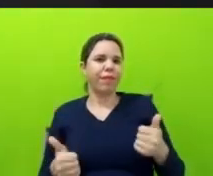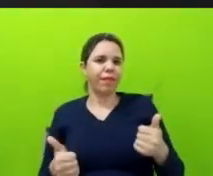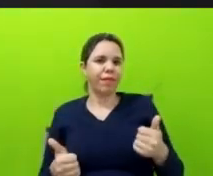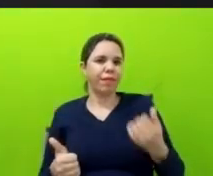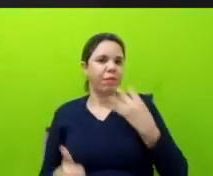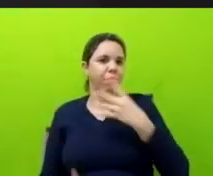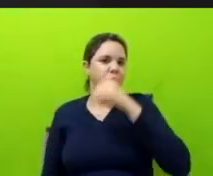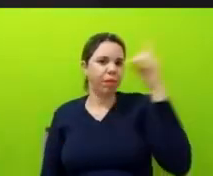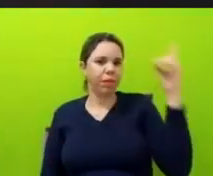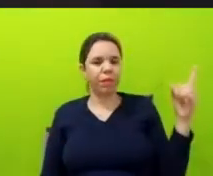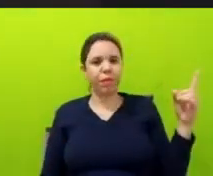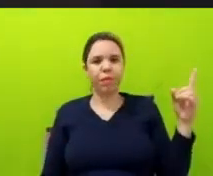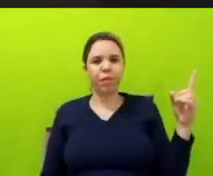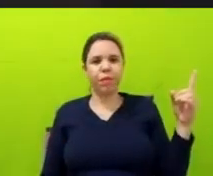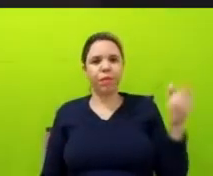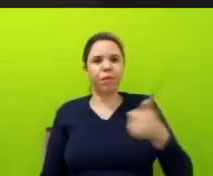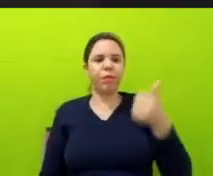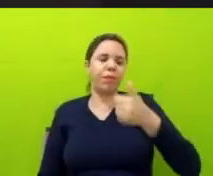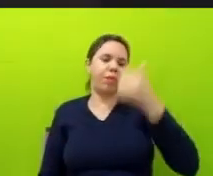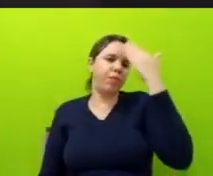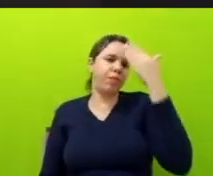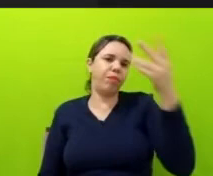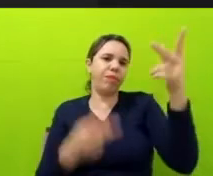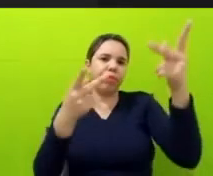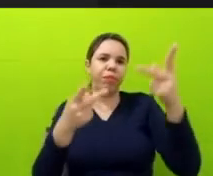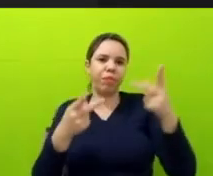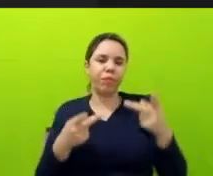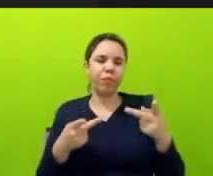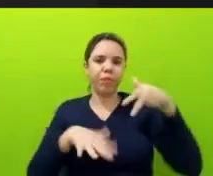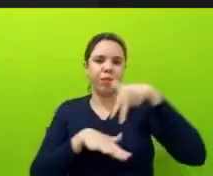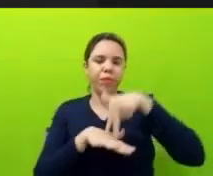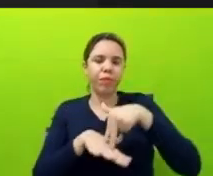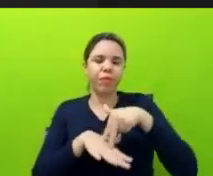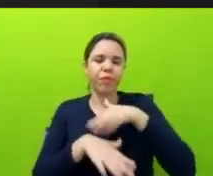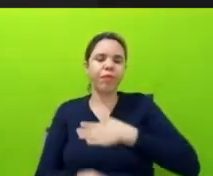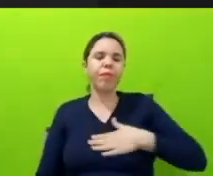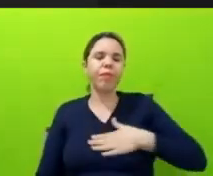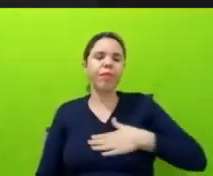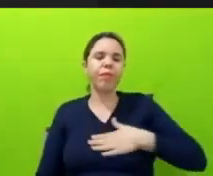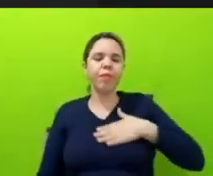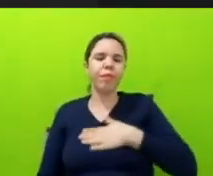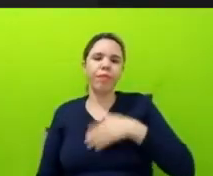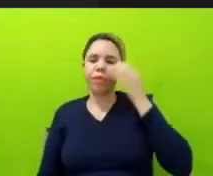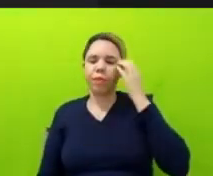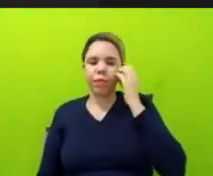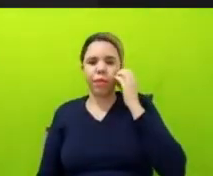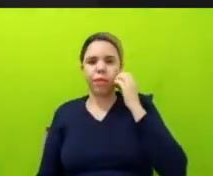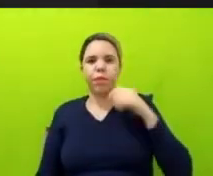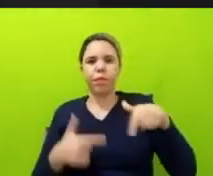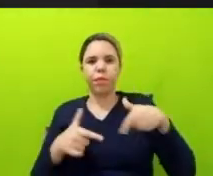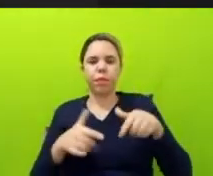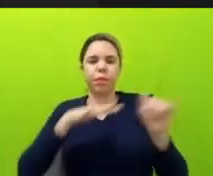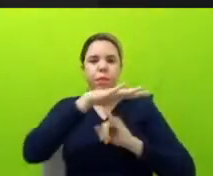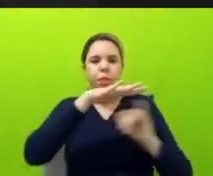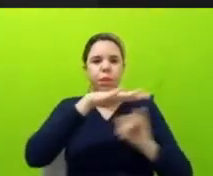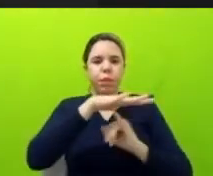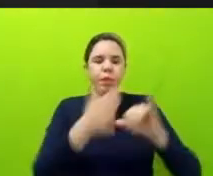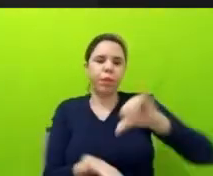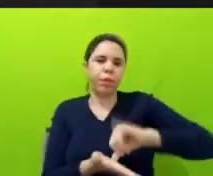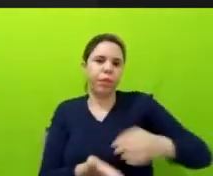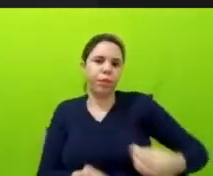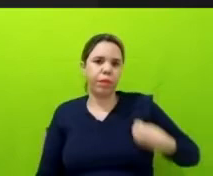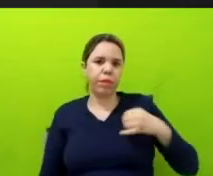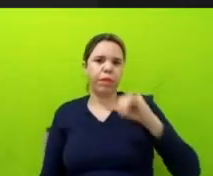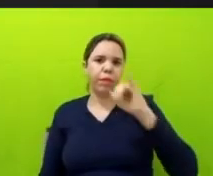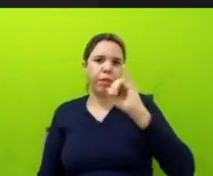Primeiro, agradeço o convite de estar aqui, é um prazer enorme. Eu trabalho no Instituto Centro de Vida, no ICV, como a Jônia comentou, que é uma